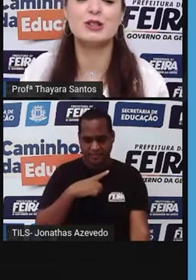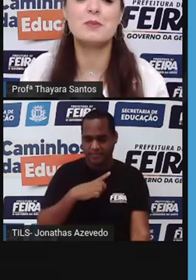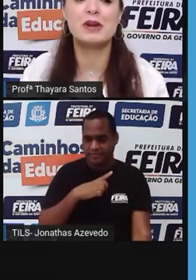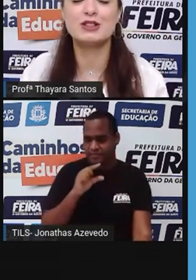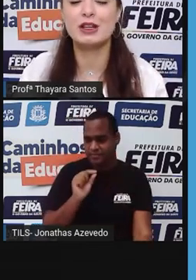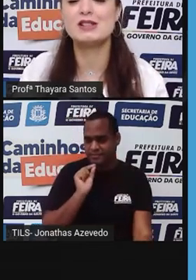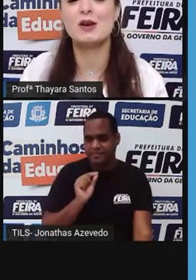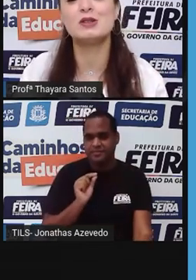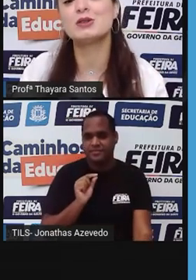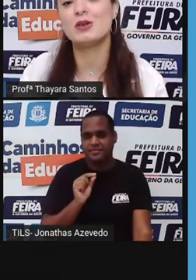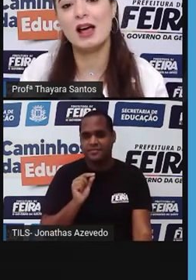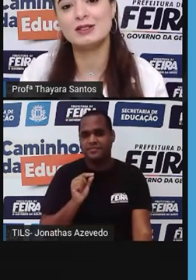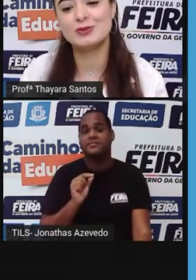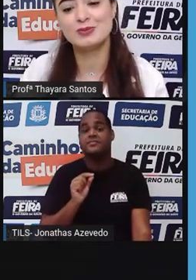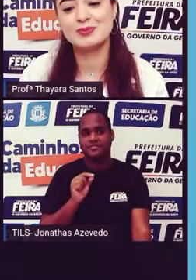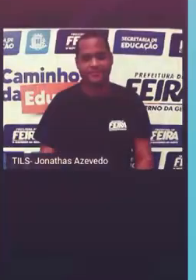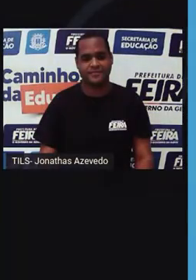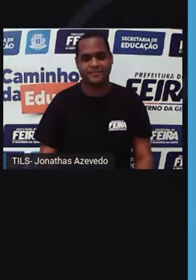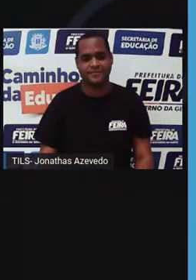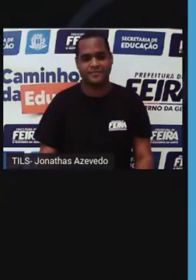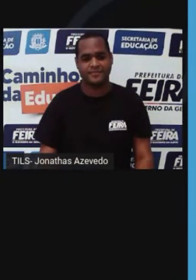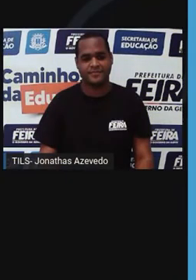divertida. Prestem atenção aí do outro lado.